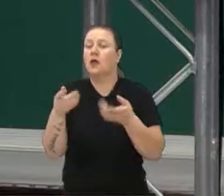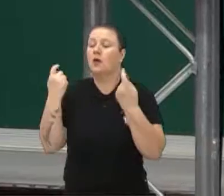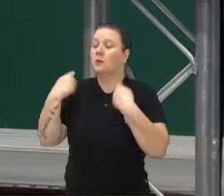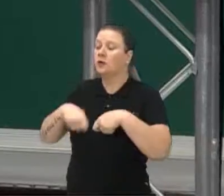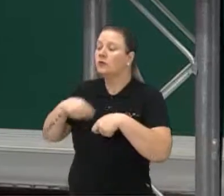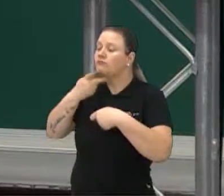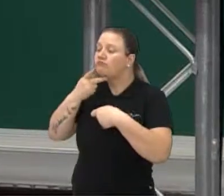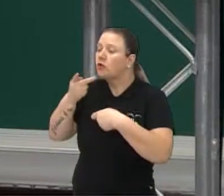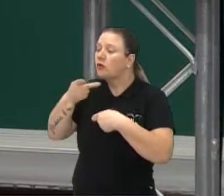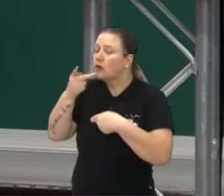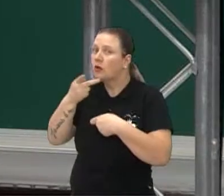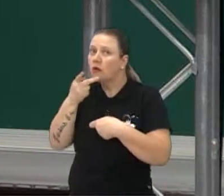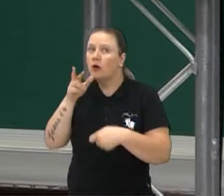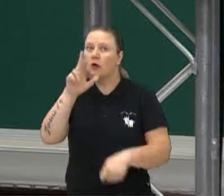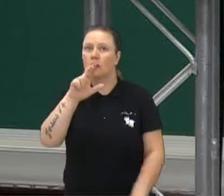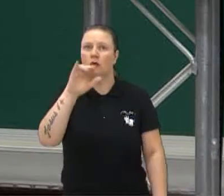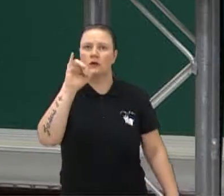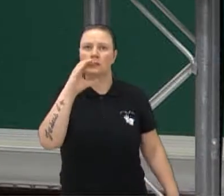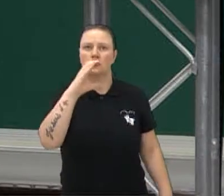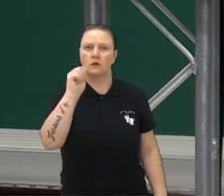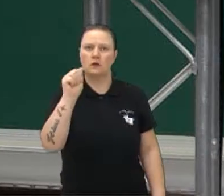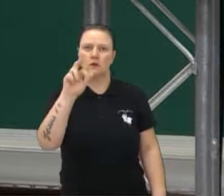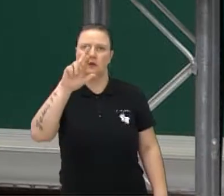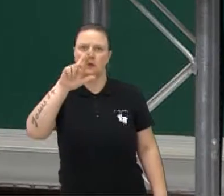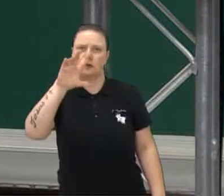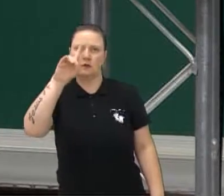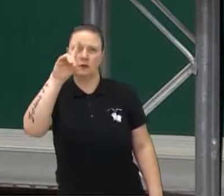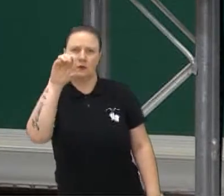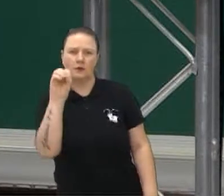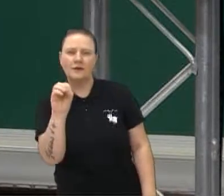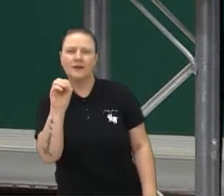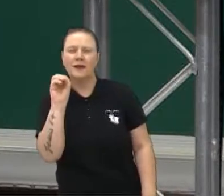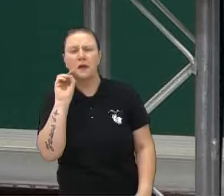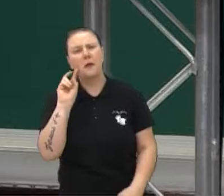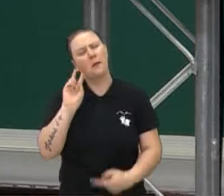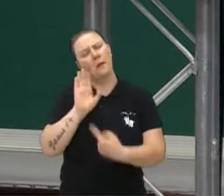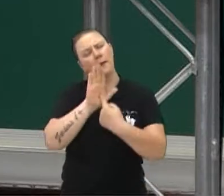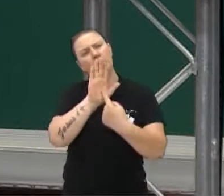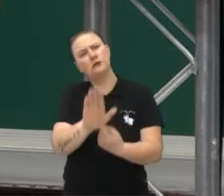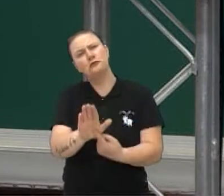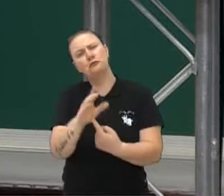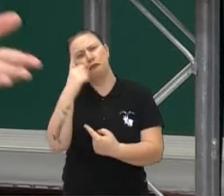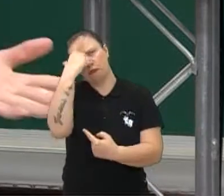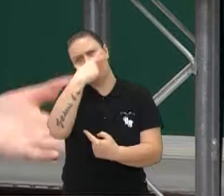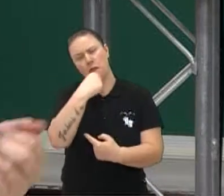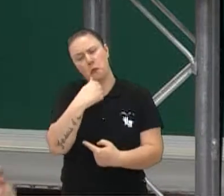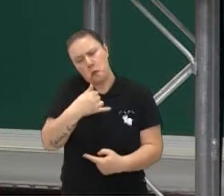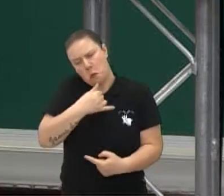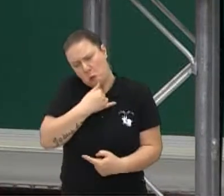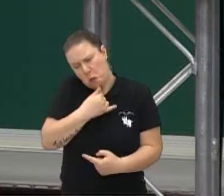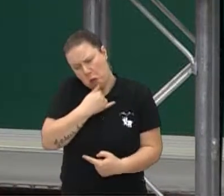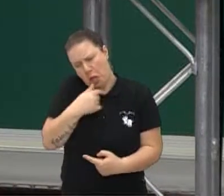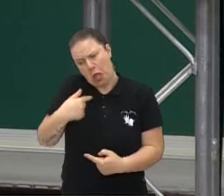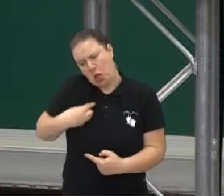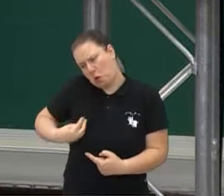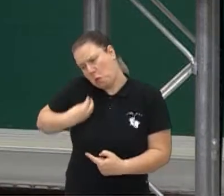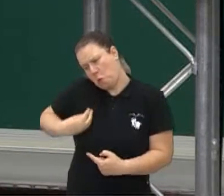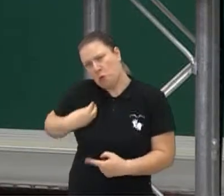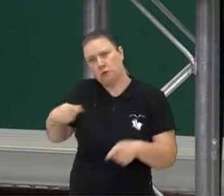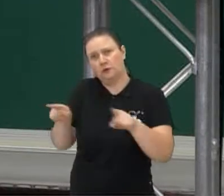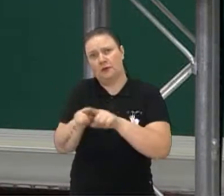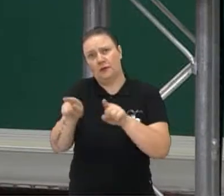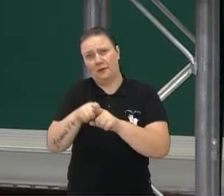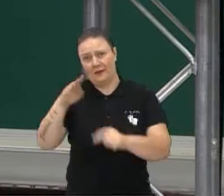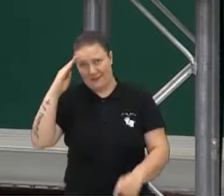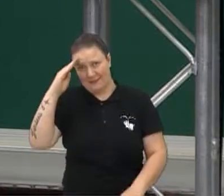do Ricardo Venâncio. Ele colocou um bonequinho chorando, dizendo, eu existo também. Manda um